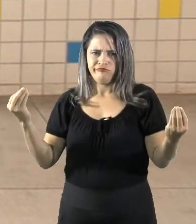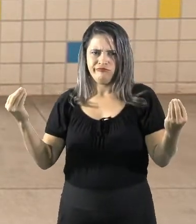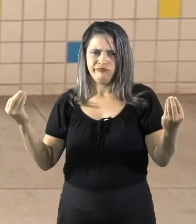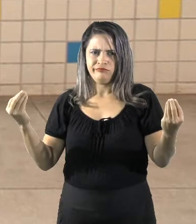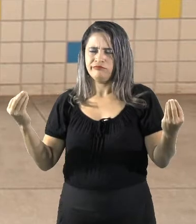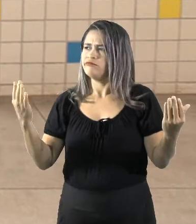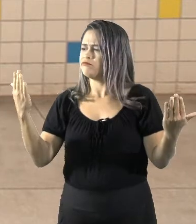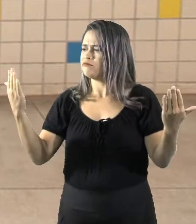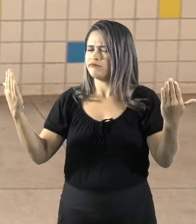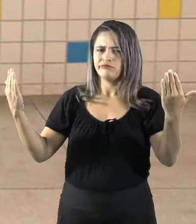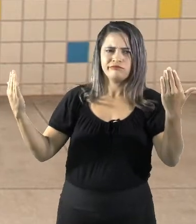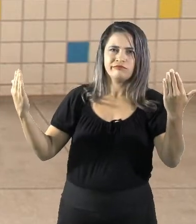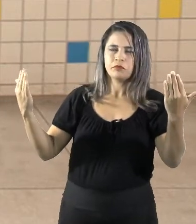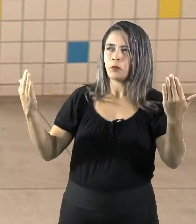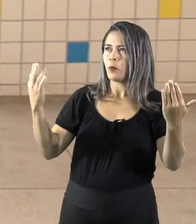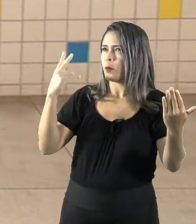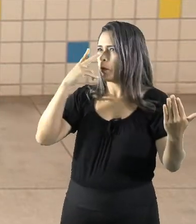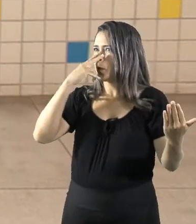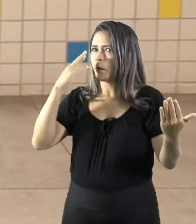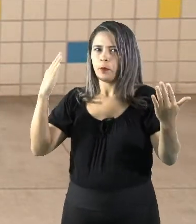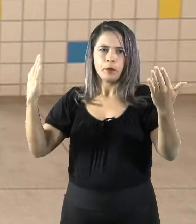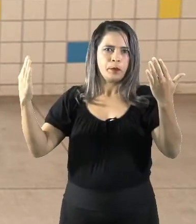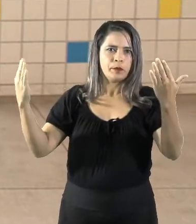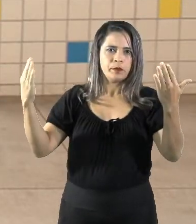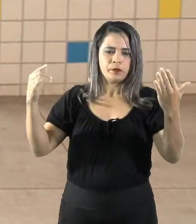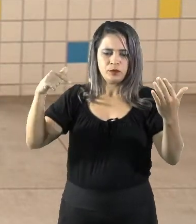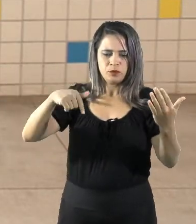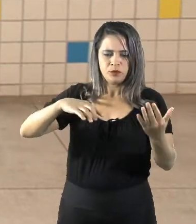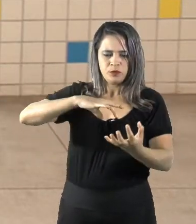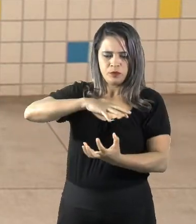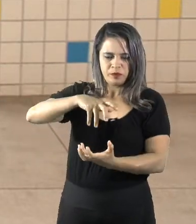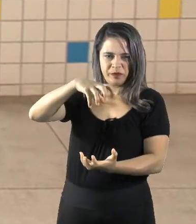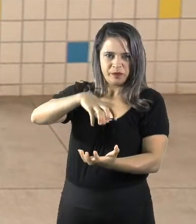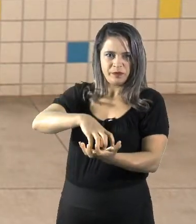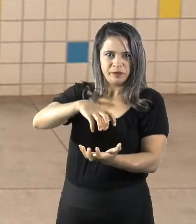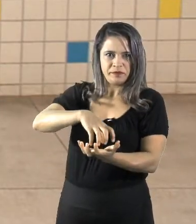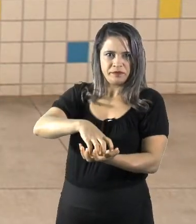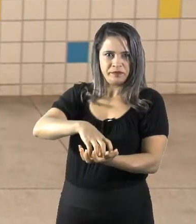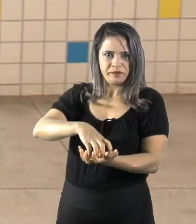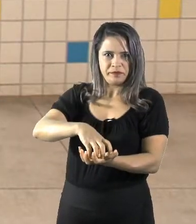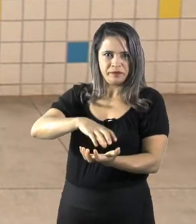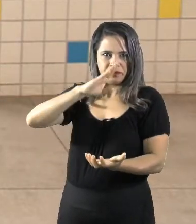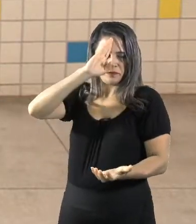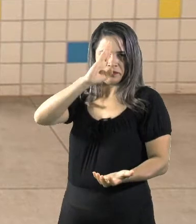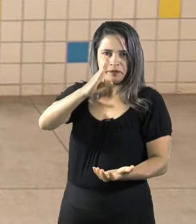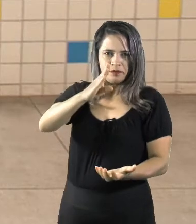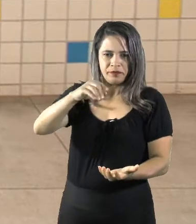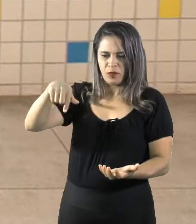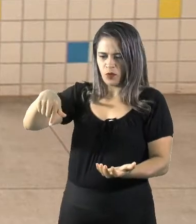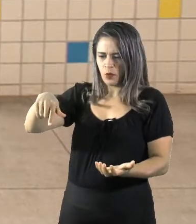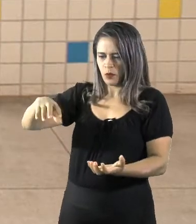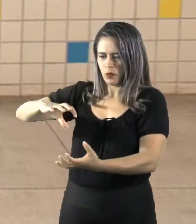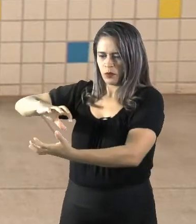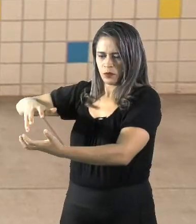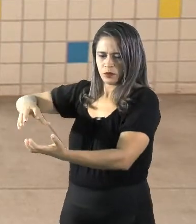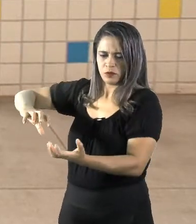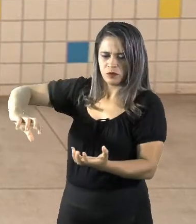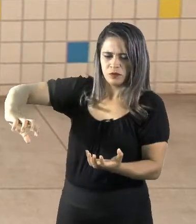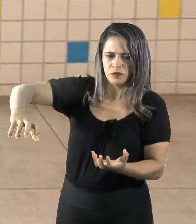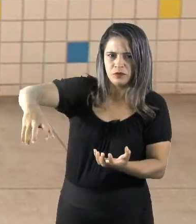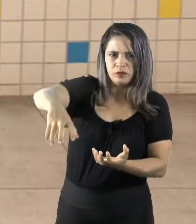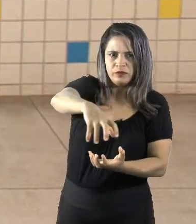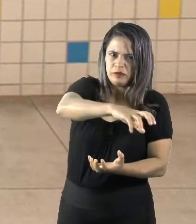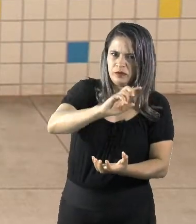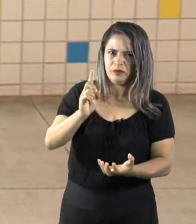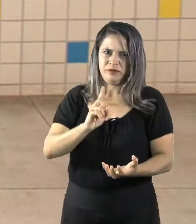evidência, quem não está? O nosso planeta é o centro de tudo, ele não é. Os outros planetas giram em torno do nosso planeta ou